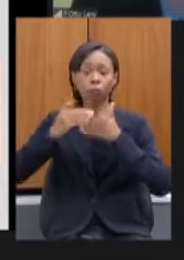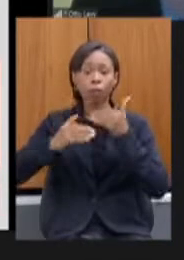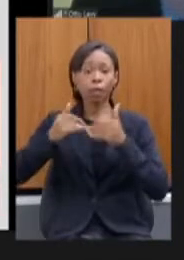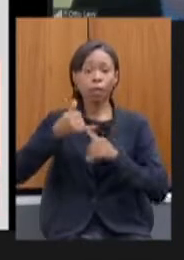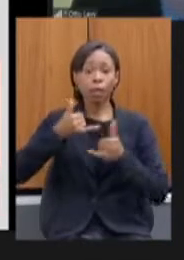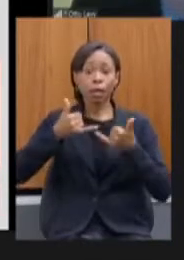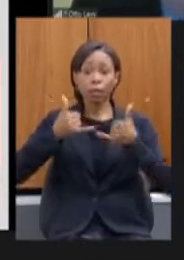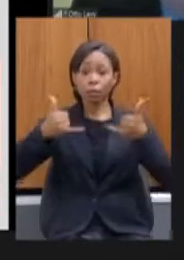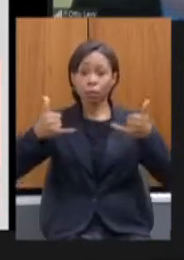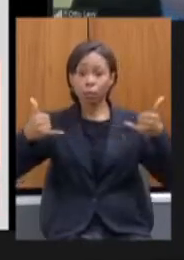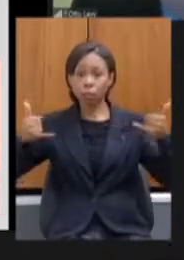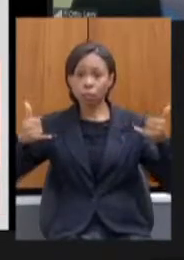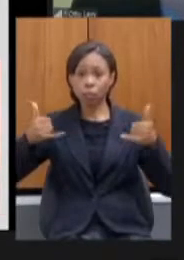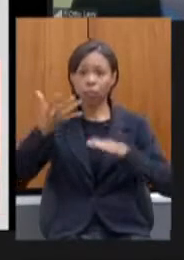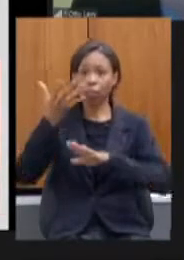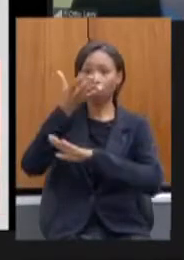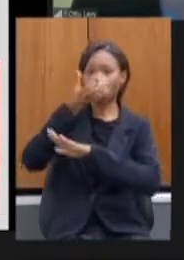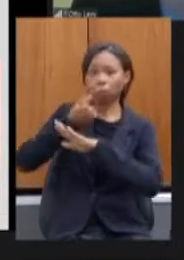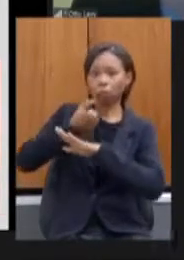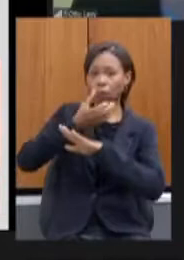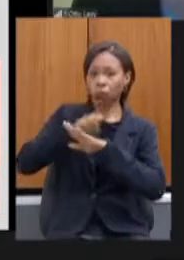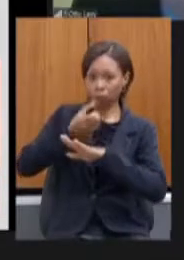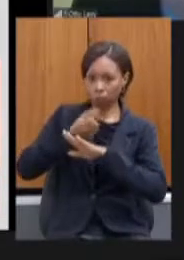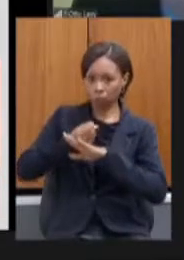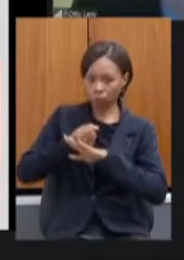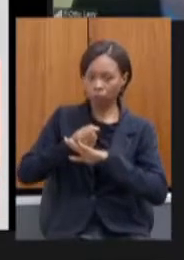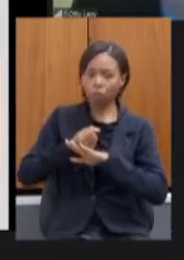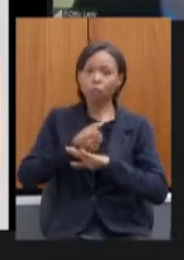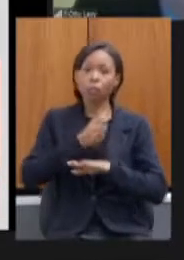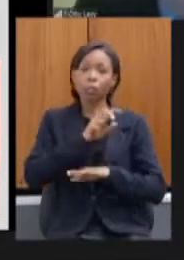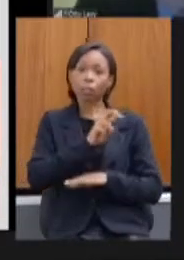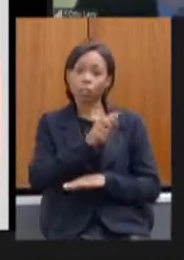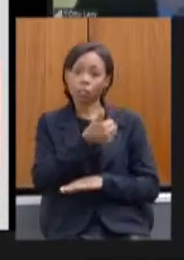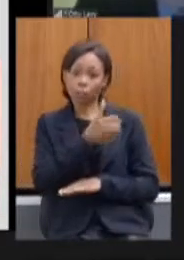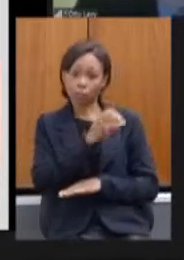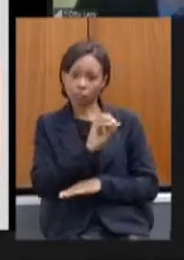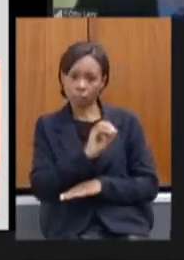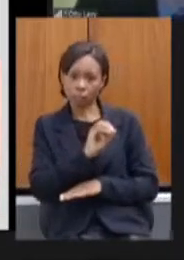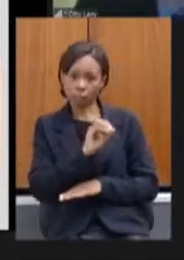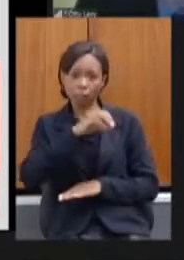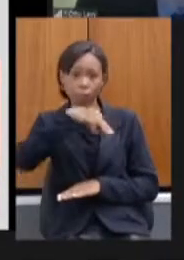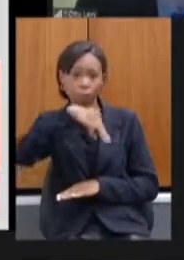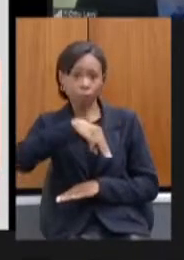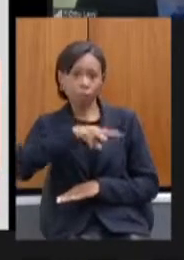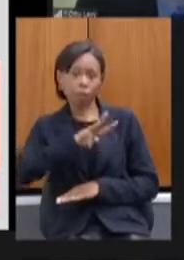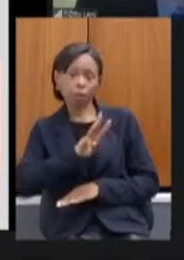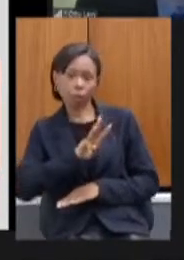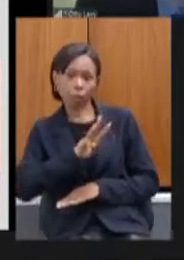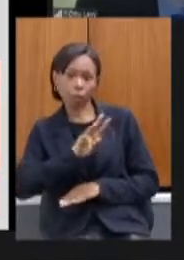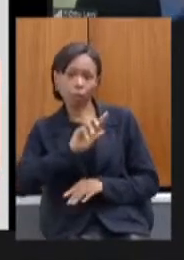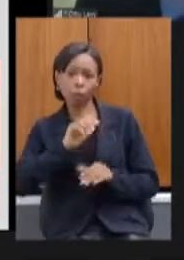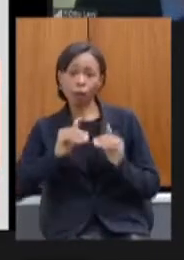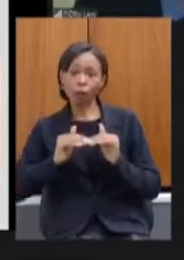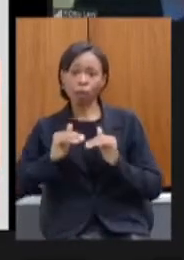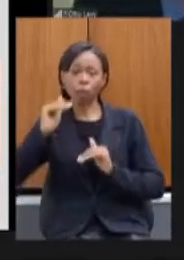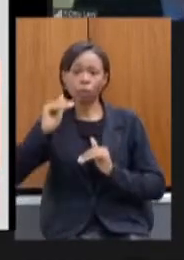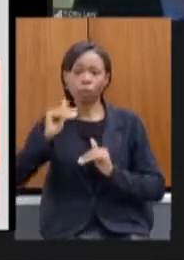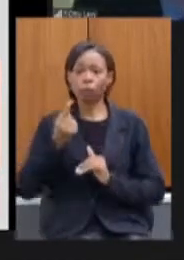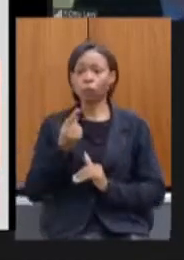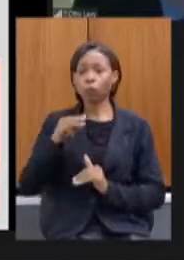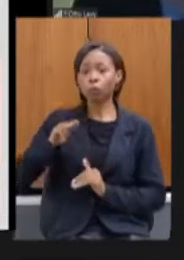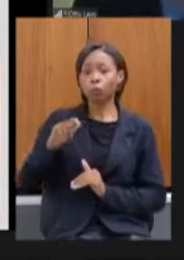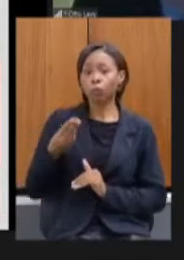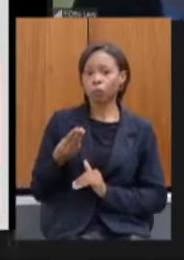510 megawatts para 1 milhão 1.303